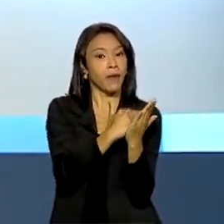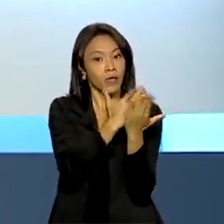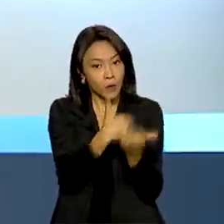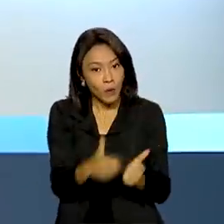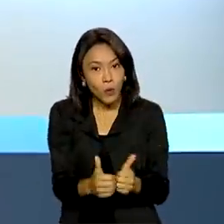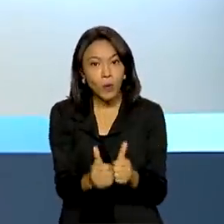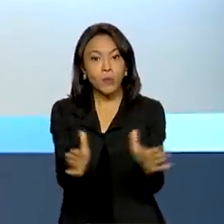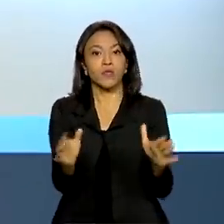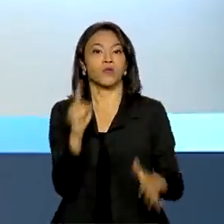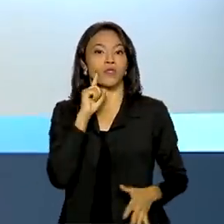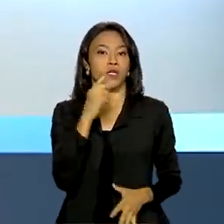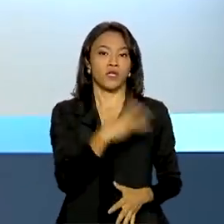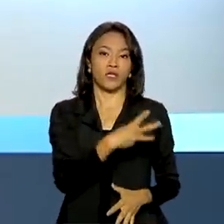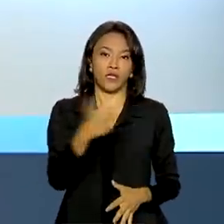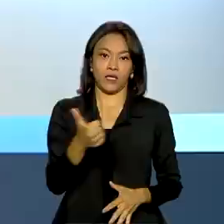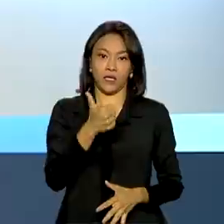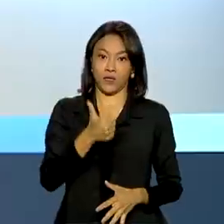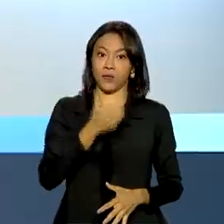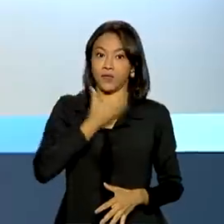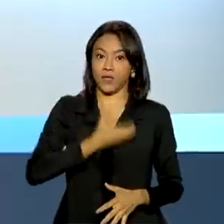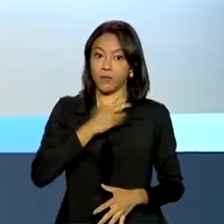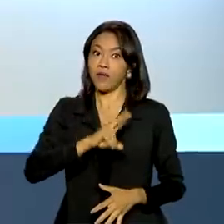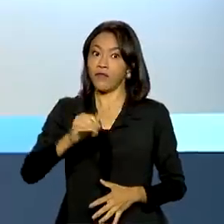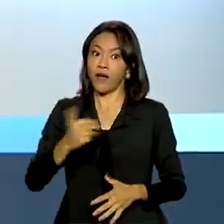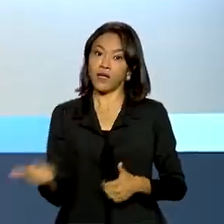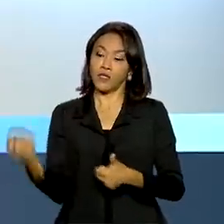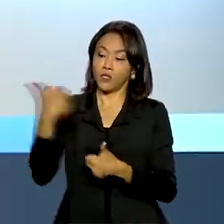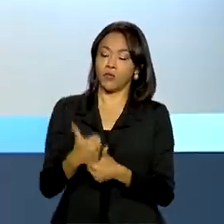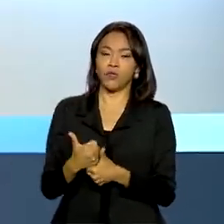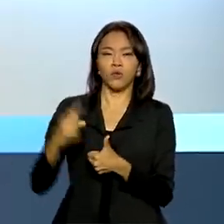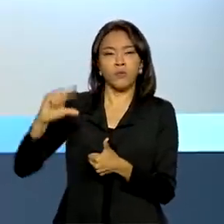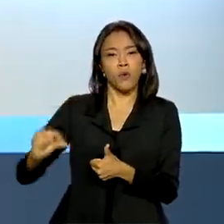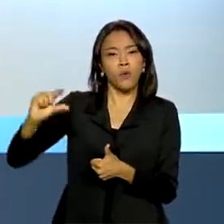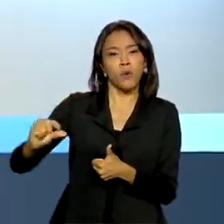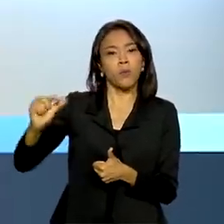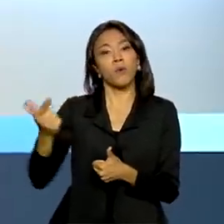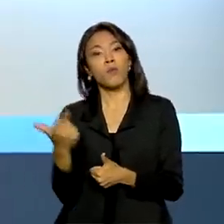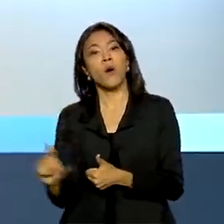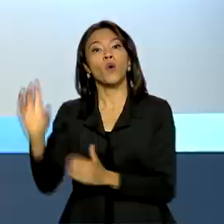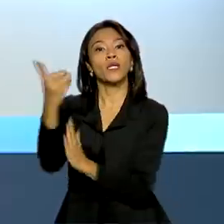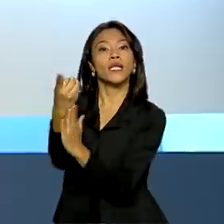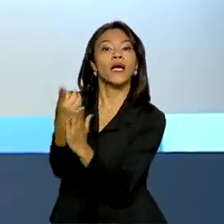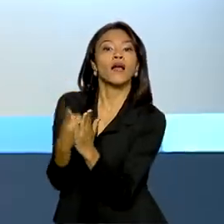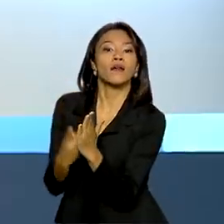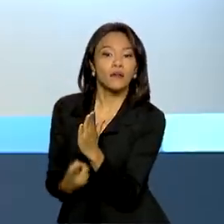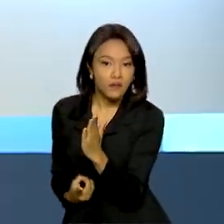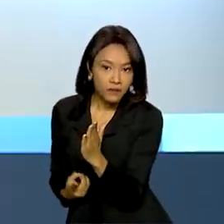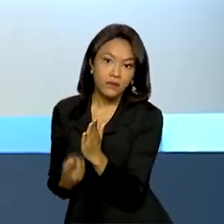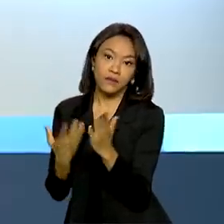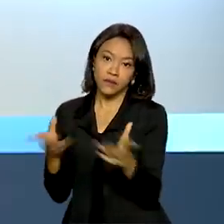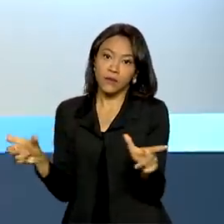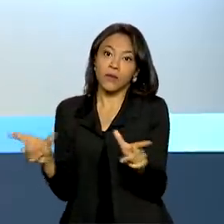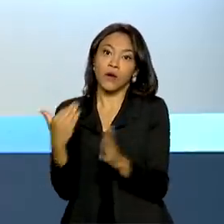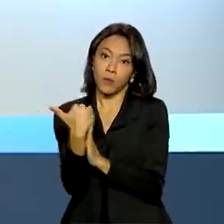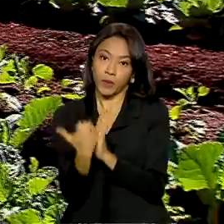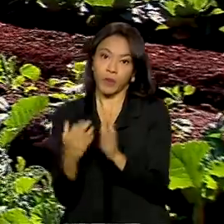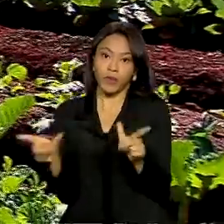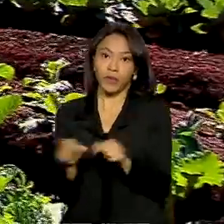31 de dezembro e vai substituir de forma gradativa a declaração de aptidão ao Pronaf.